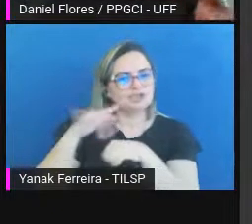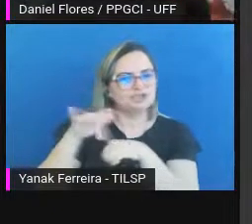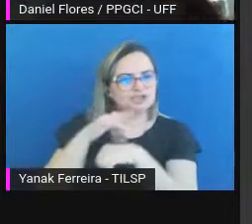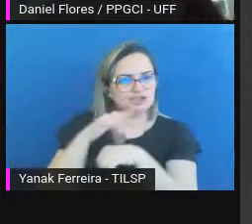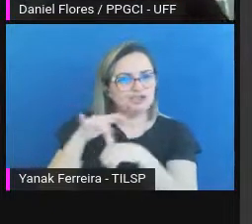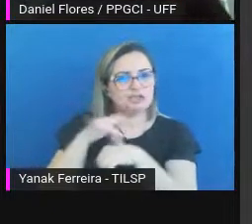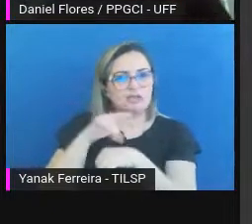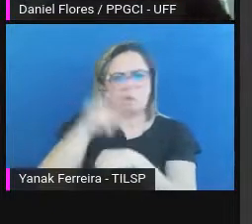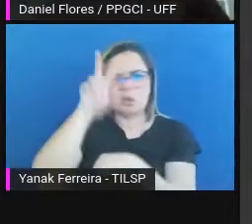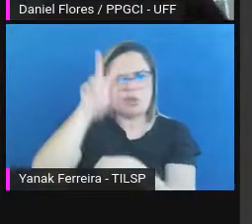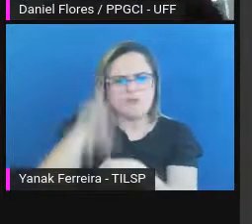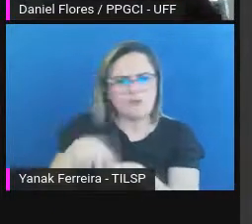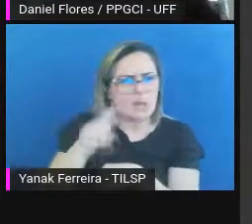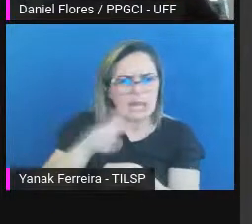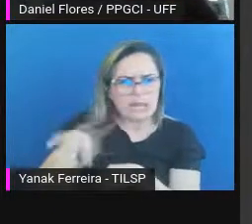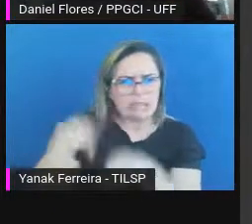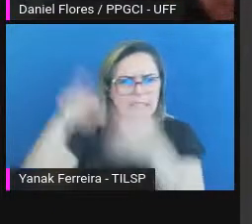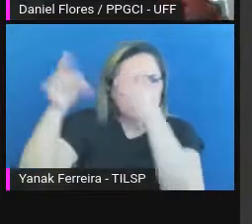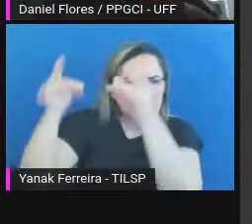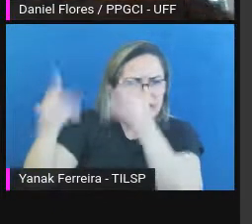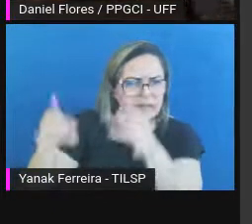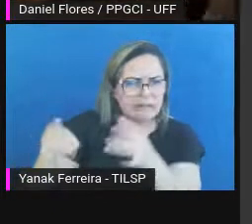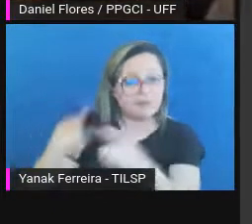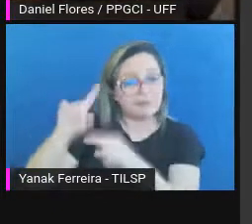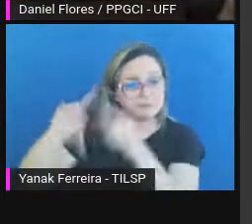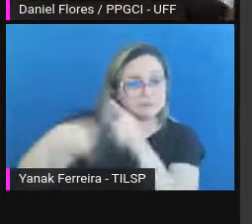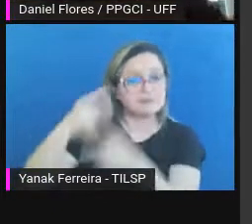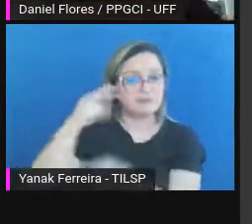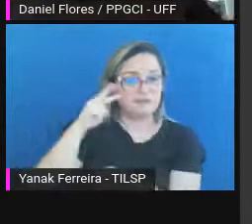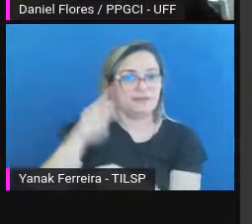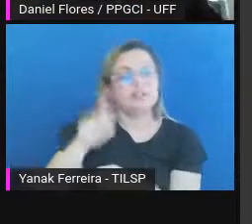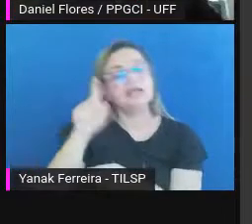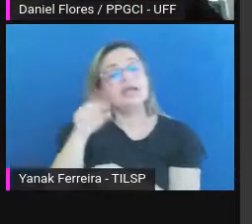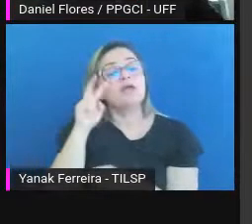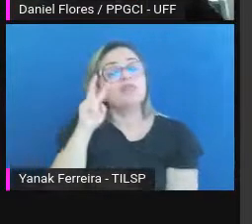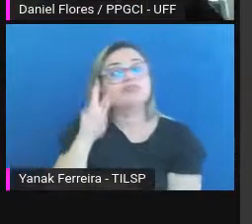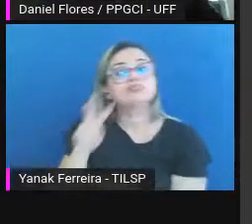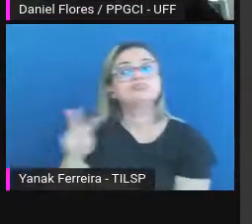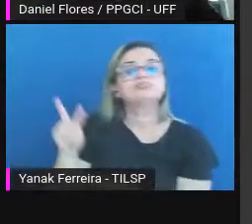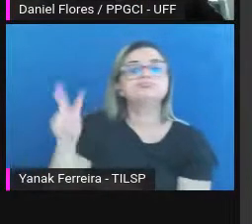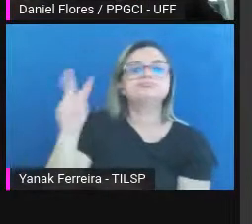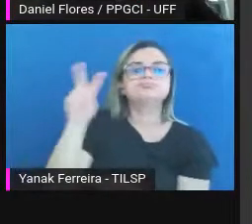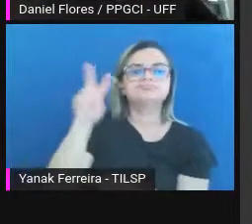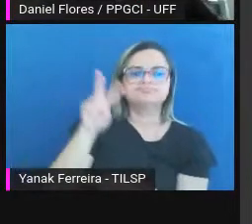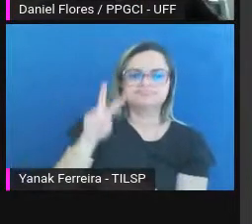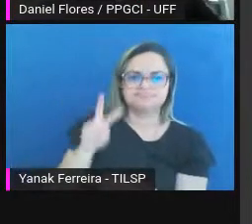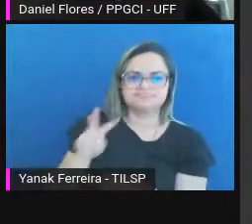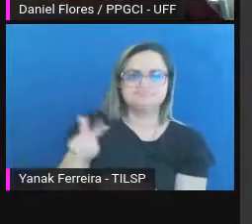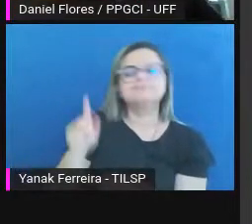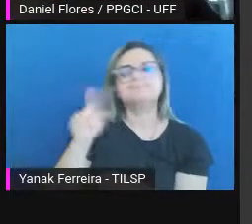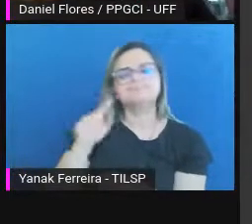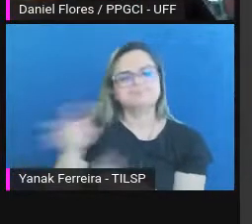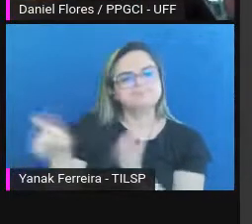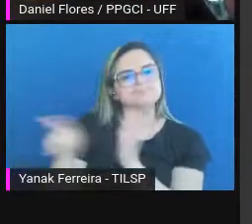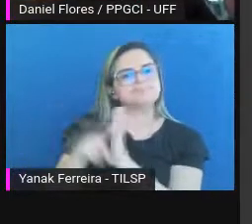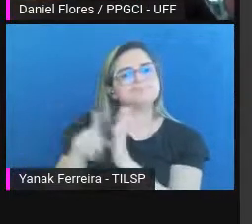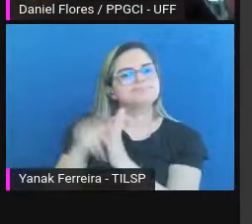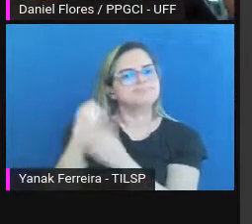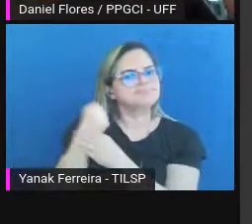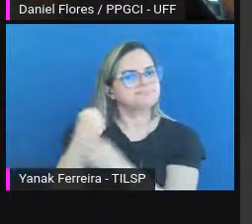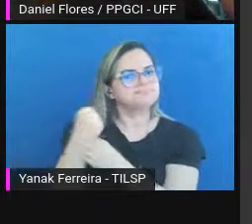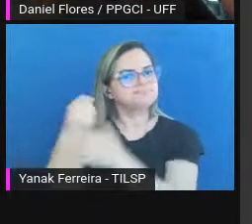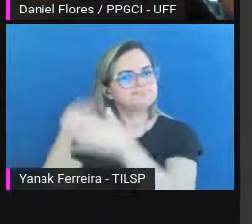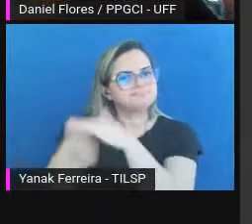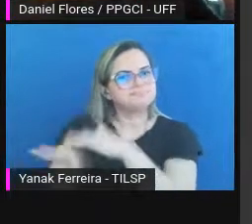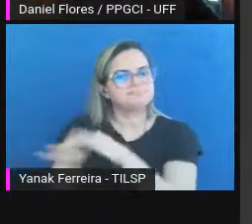abordagem, mas deixei no slide para vocês recuperarem, é uma visão holística da preservação digital, não mexo